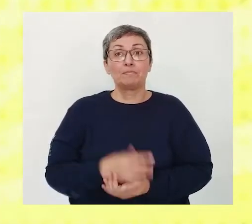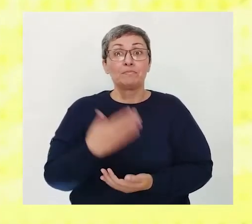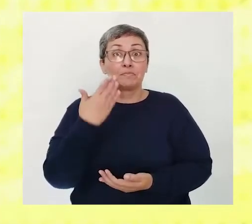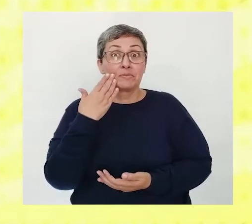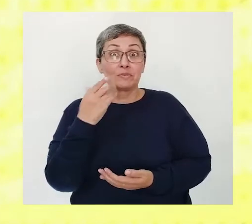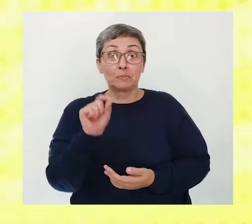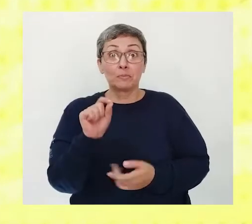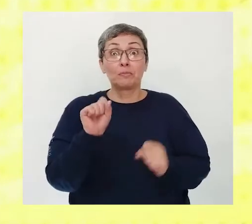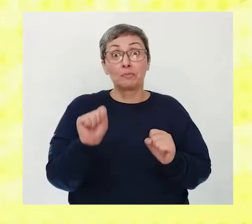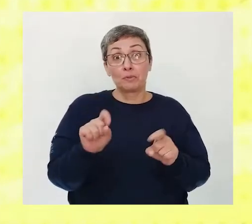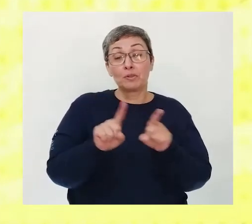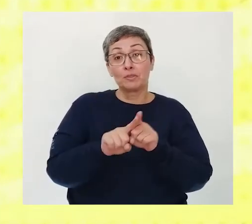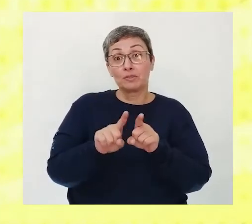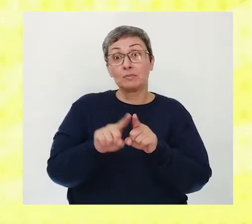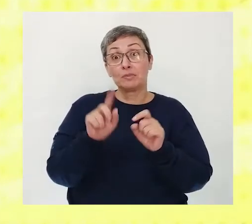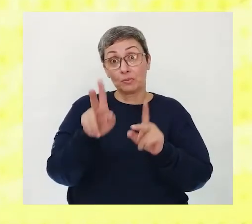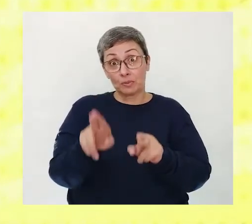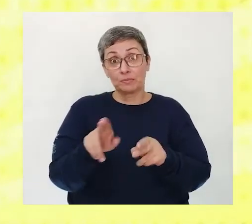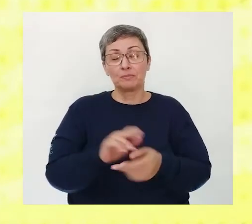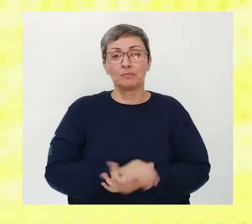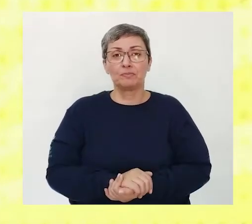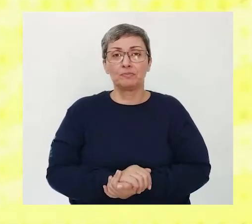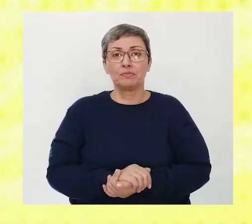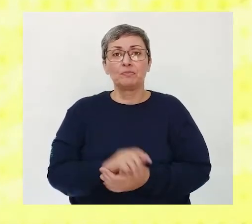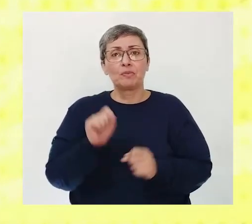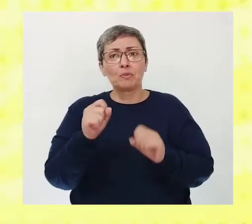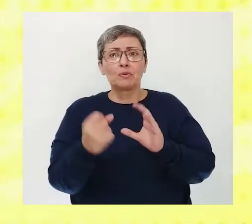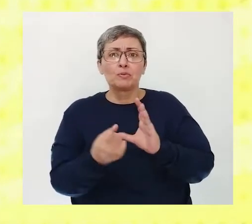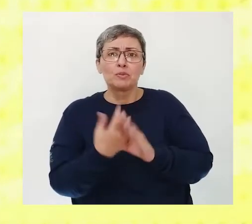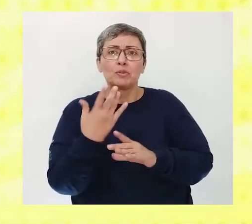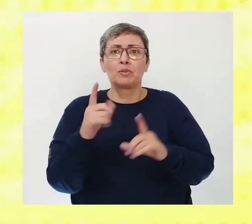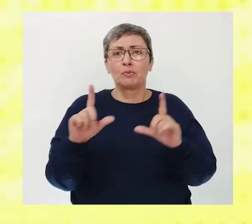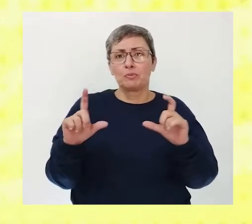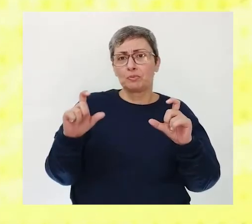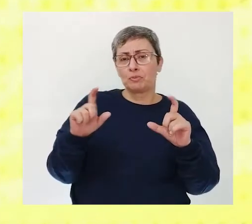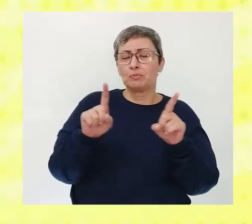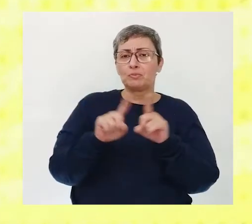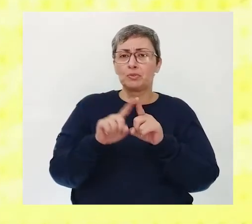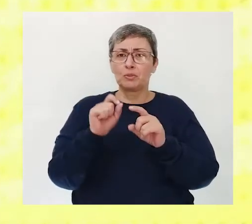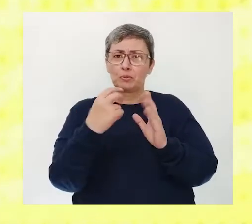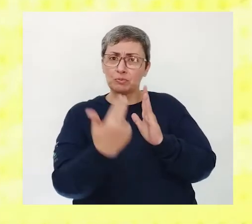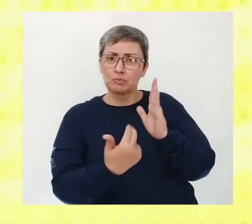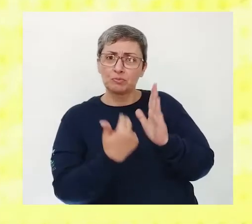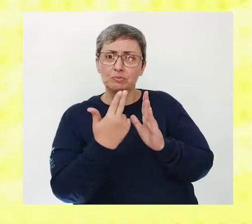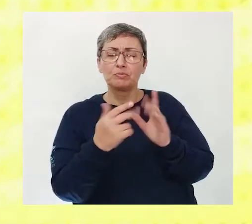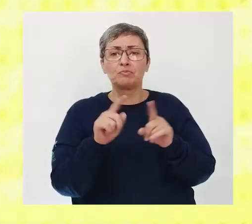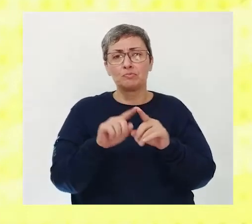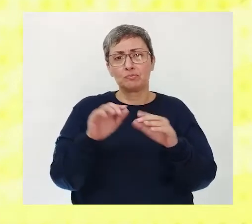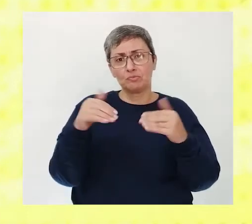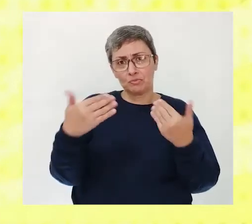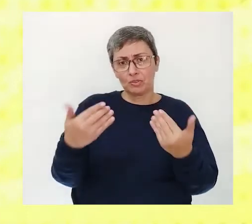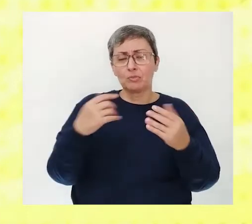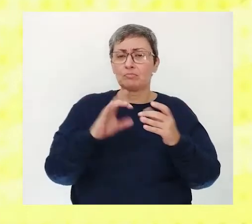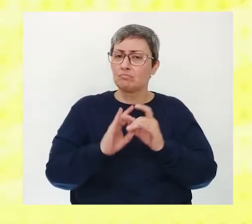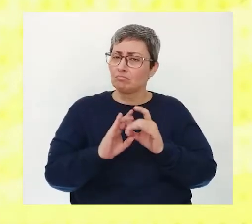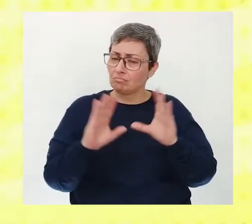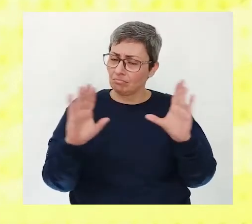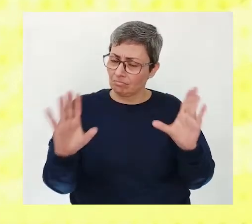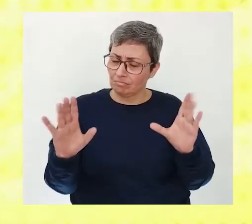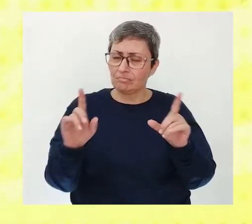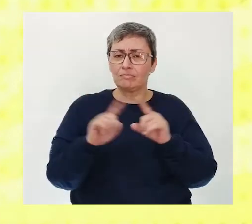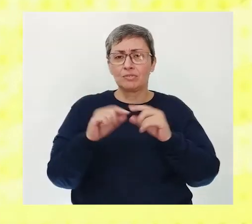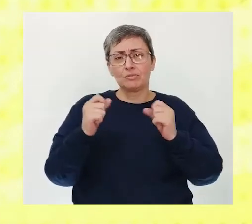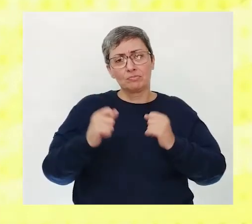E aí Vocês também podem fazer O mesmo Ou podem criar Uma ilustração Um desenho Então fica à vontade